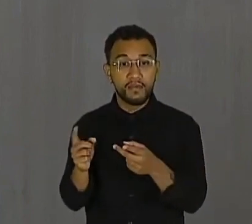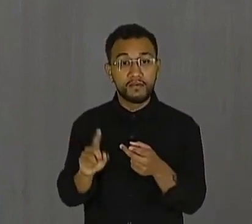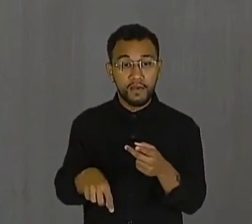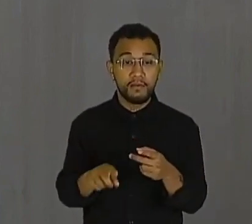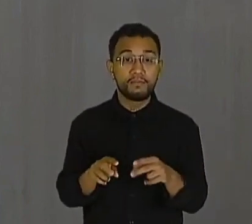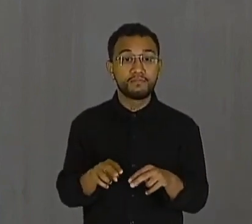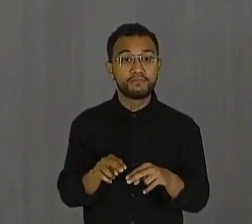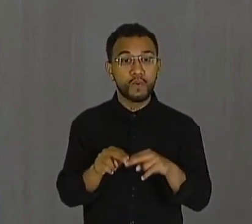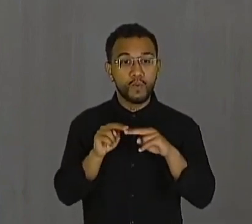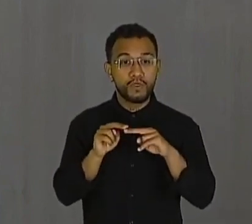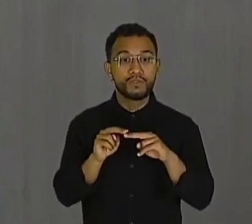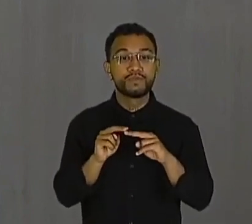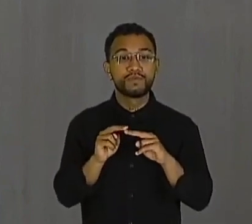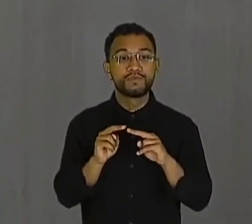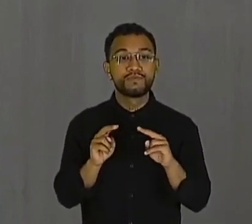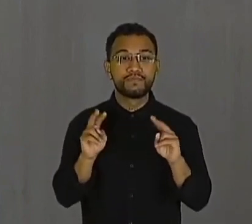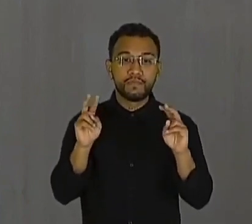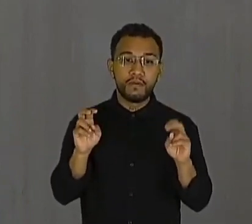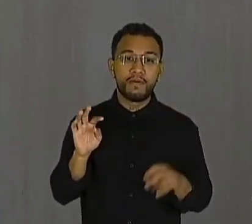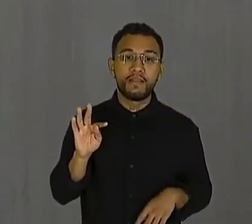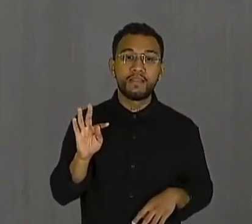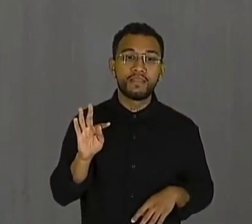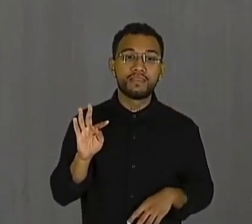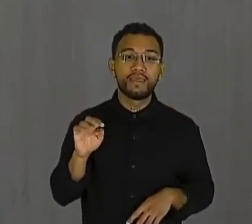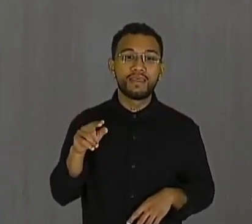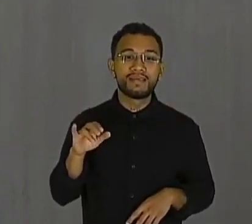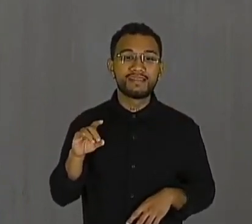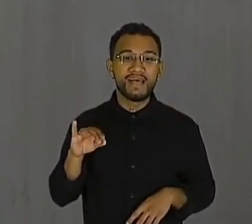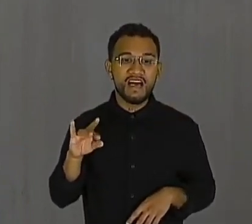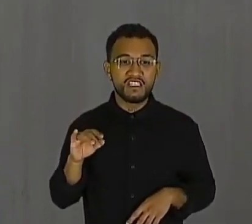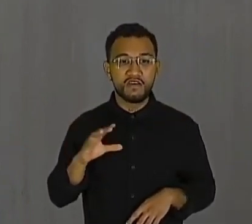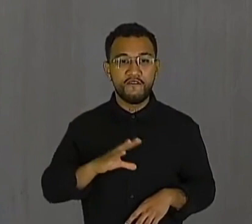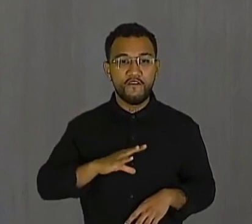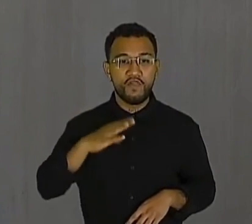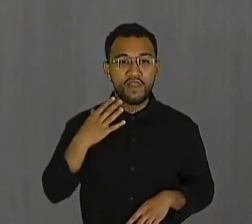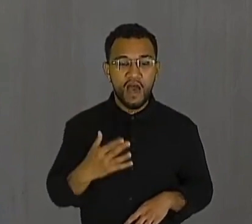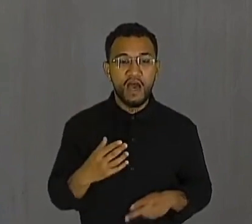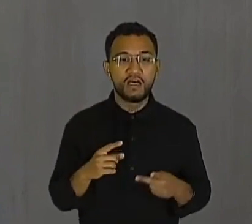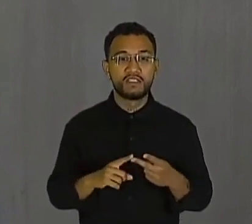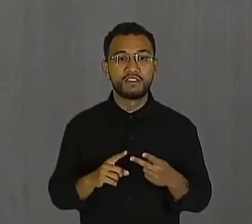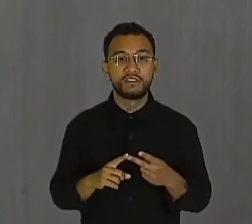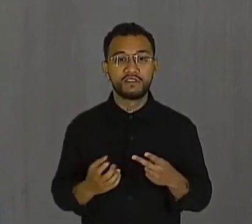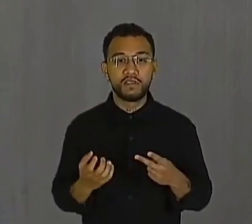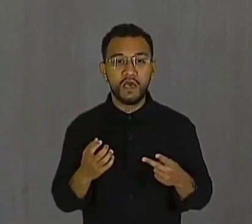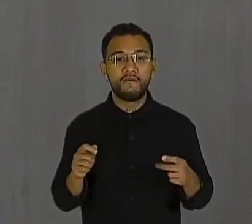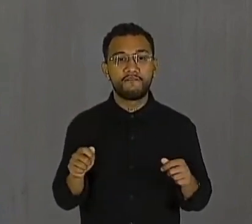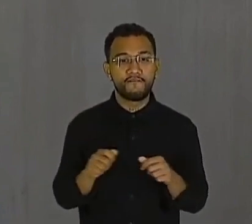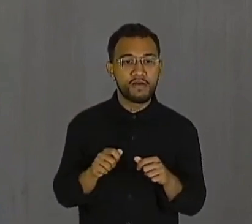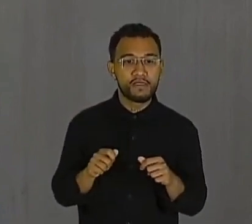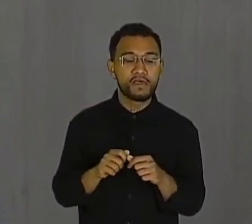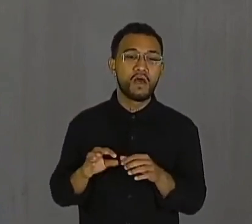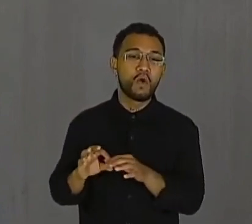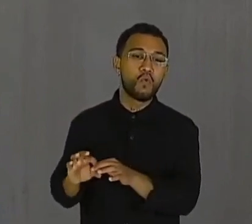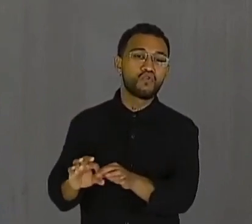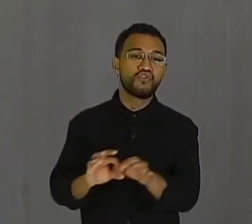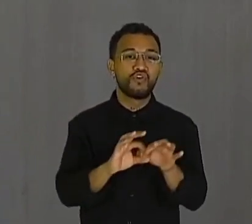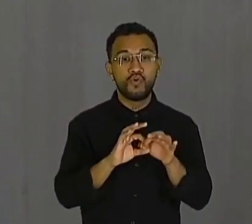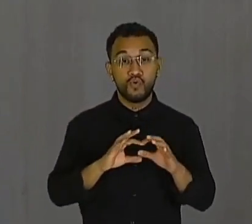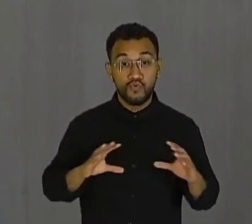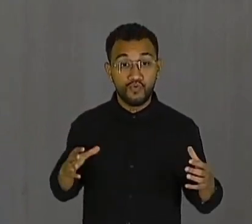a tenacidade, a vontade de fazer, a promoção, Guilherme, a união da